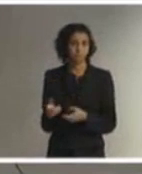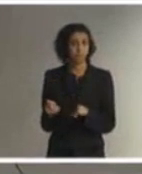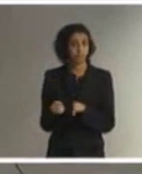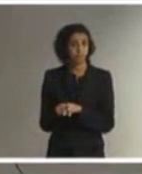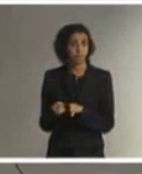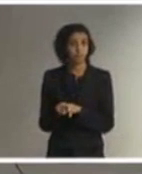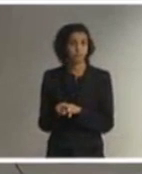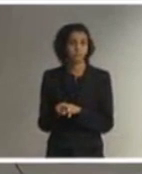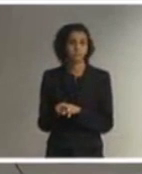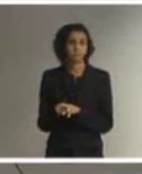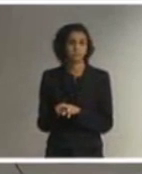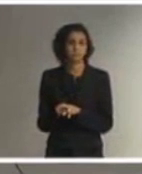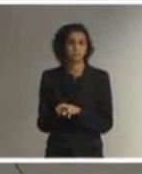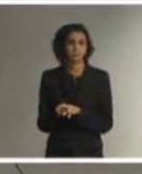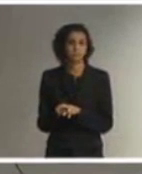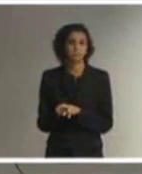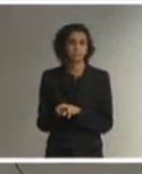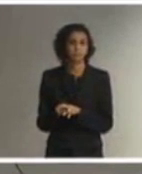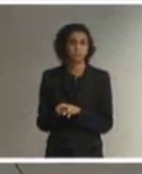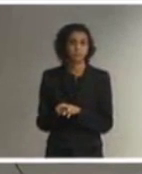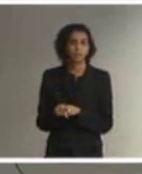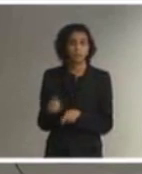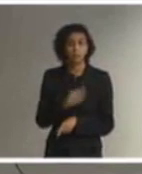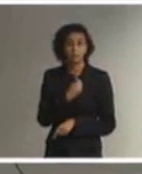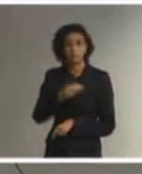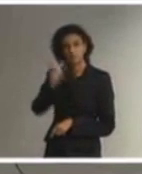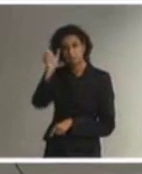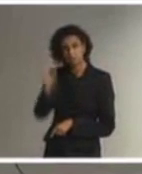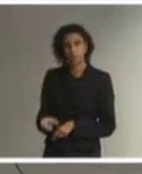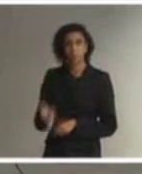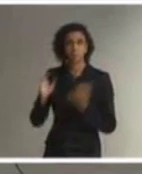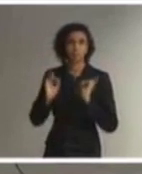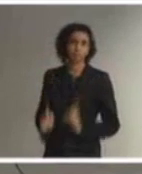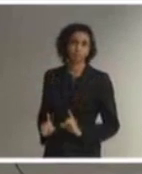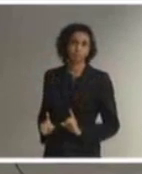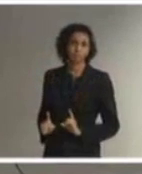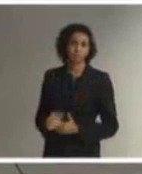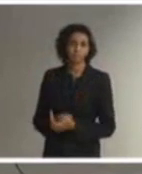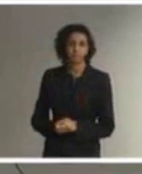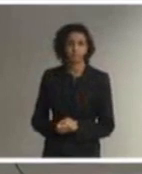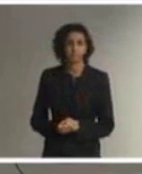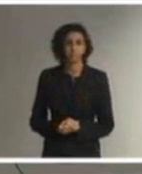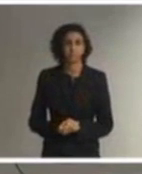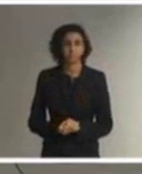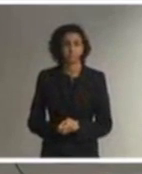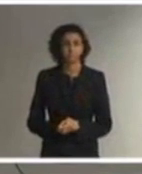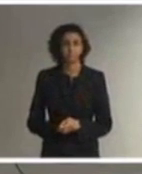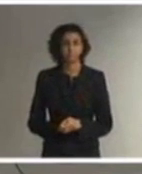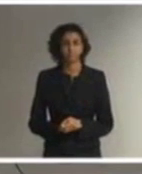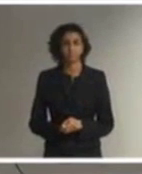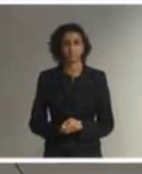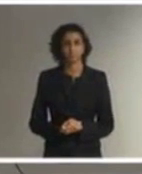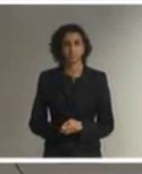realidade do dia a dia das pessoas com deficiência. Dentro desse